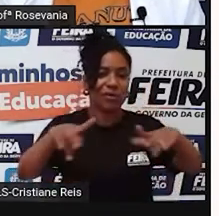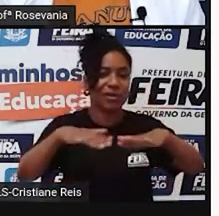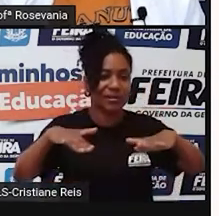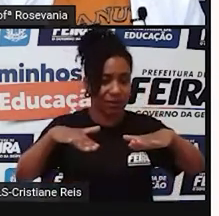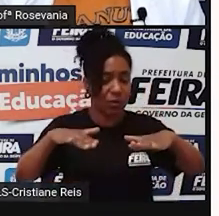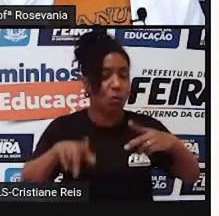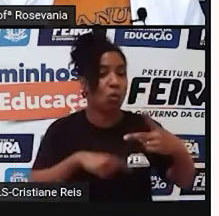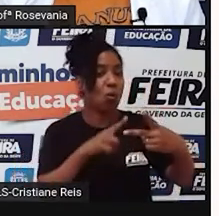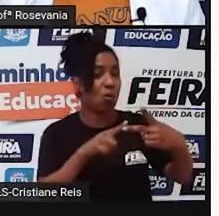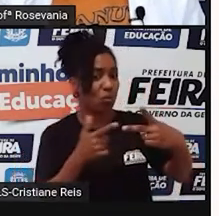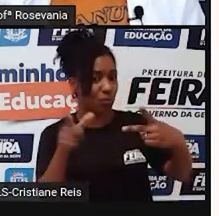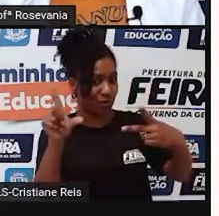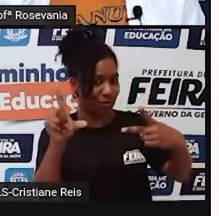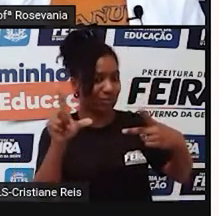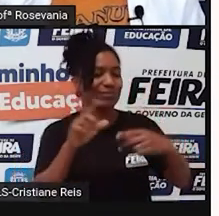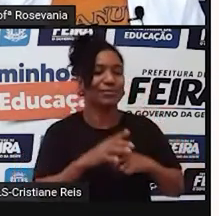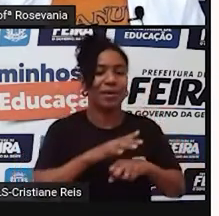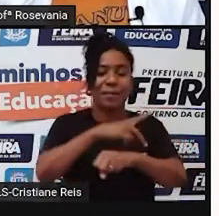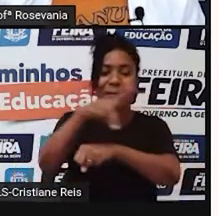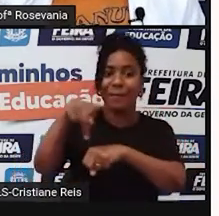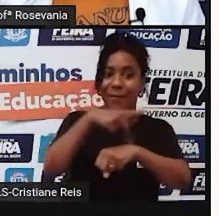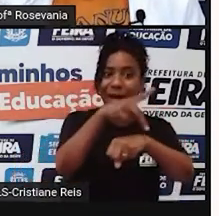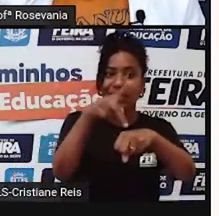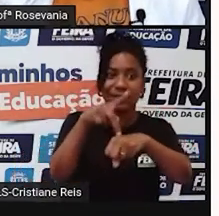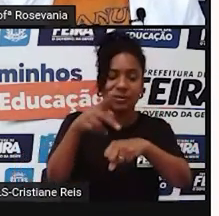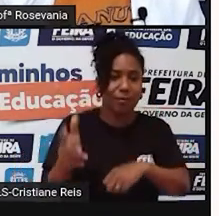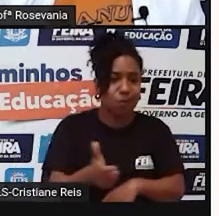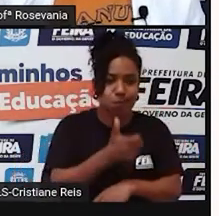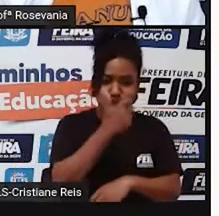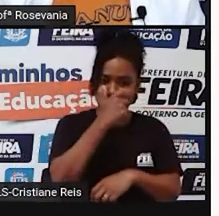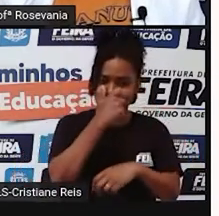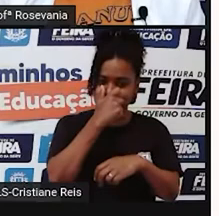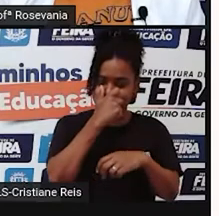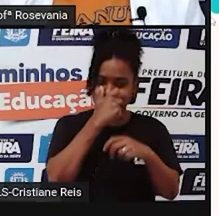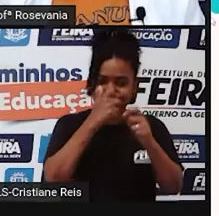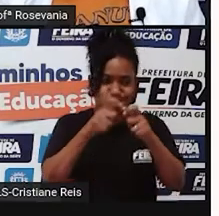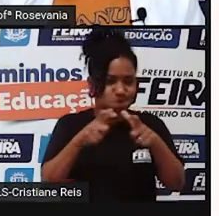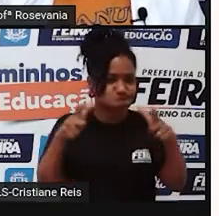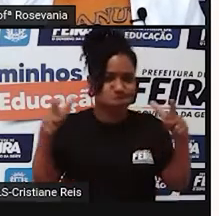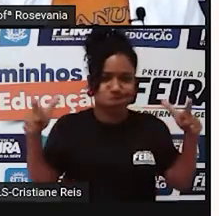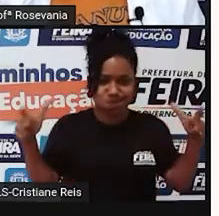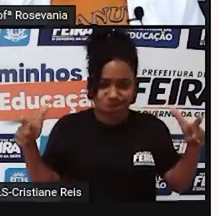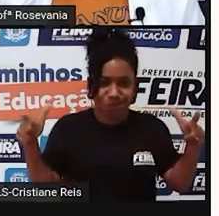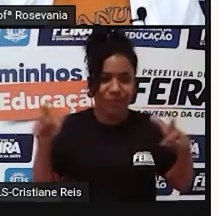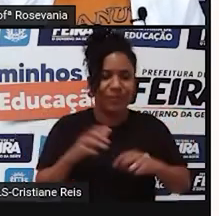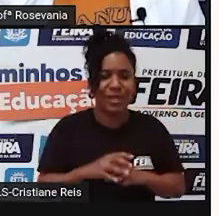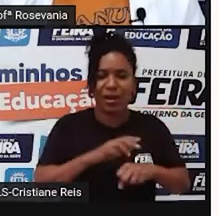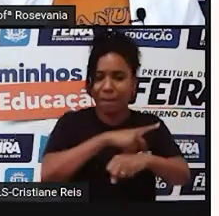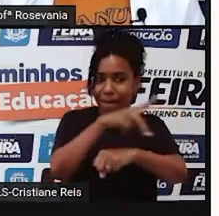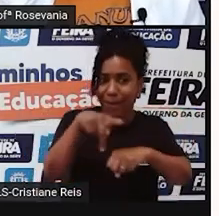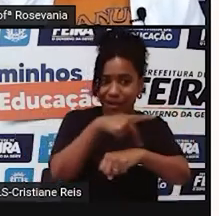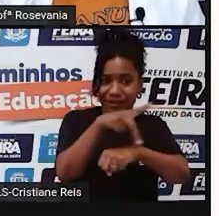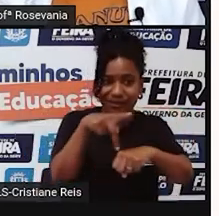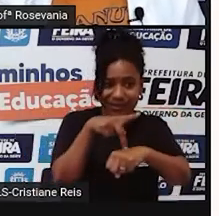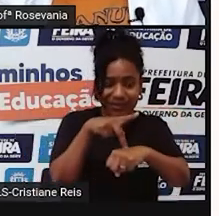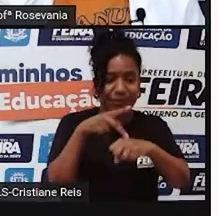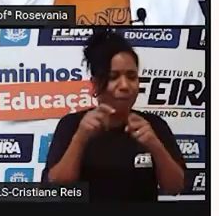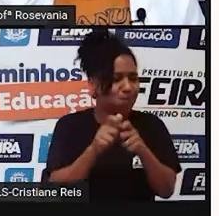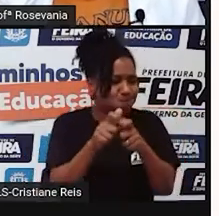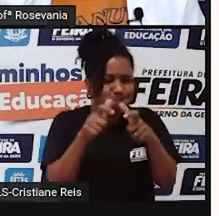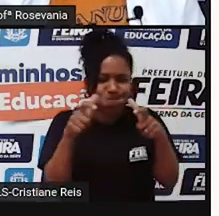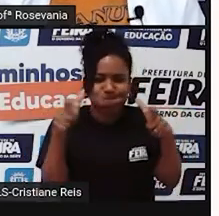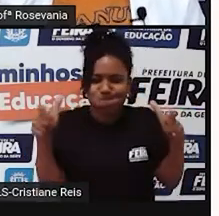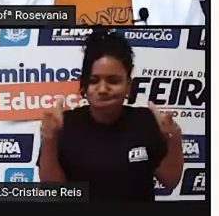existe também o conceito de país populoso. Quando a gente fala, né, de um país populoso, a gente está